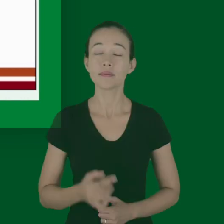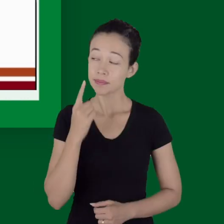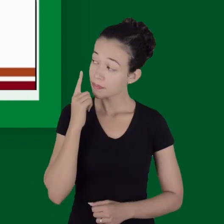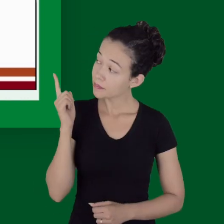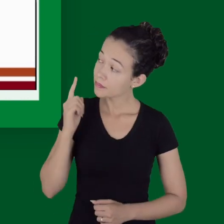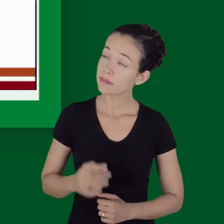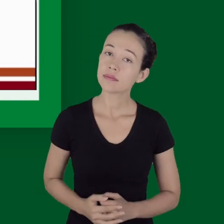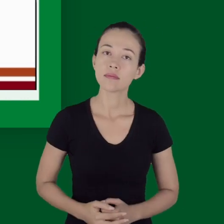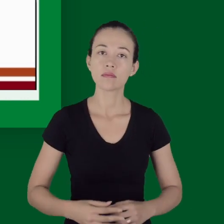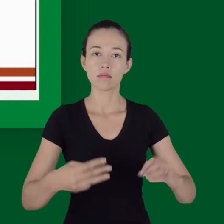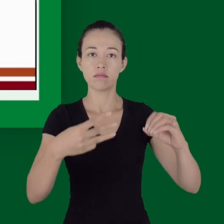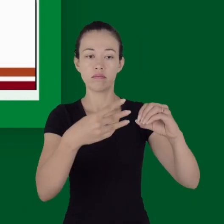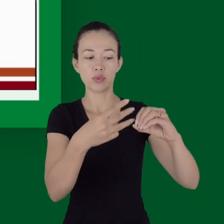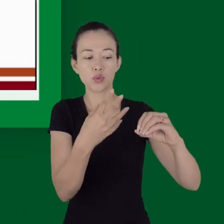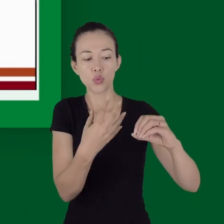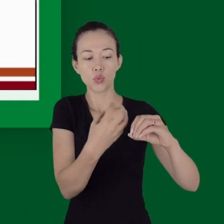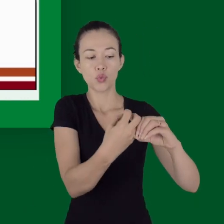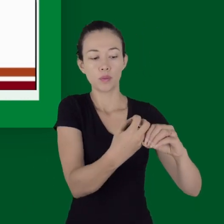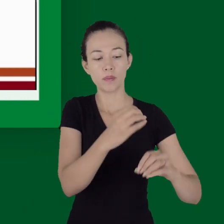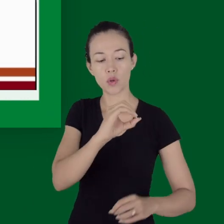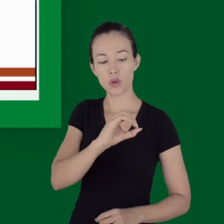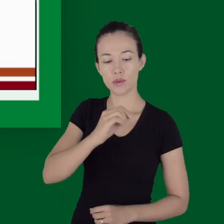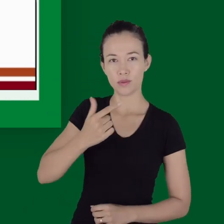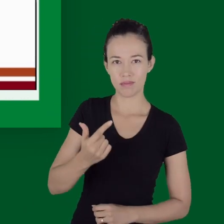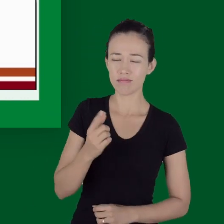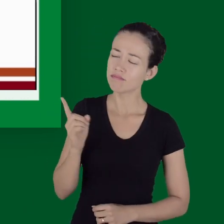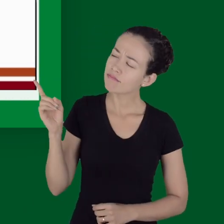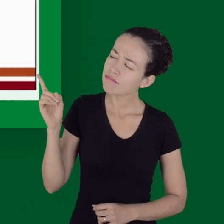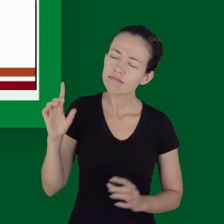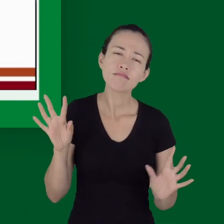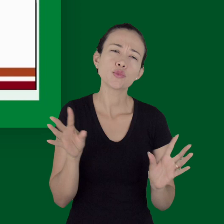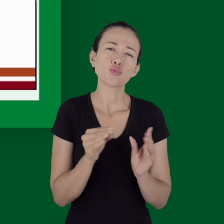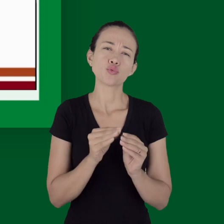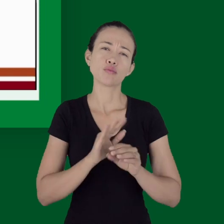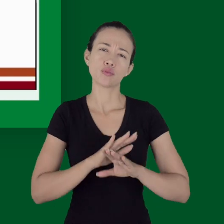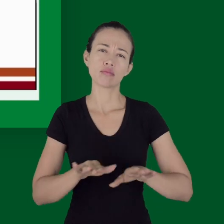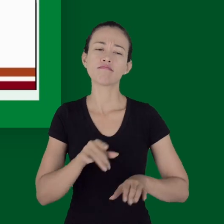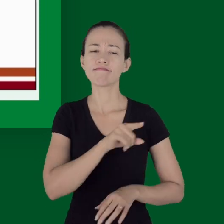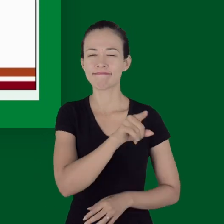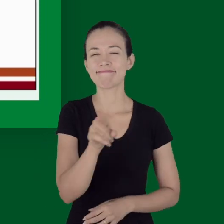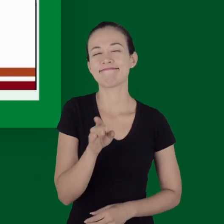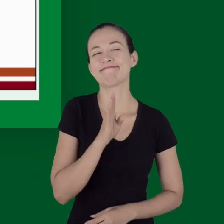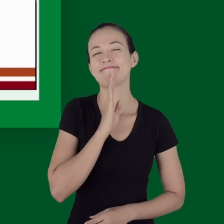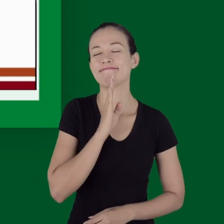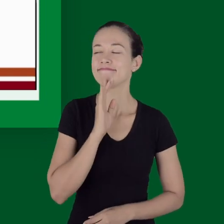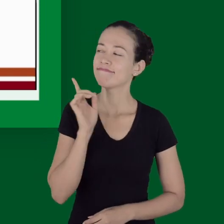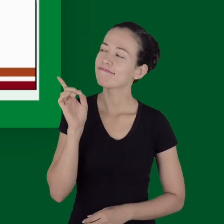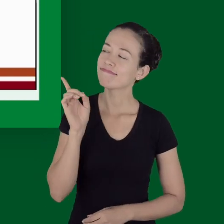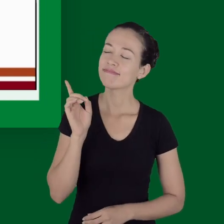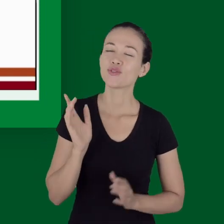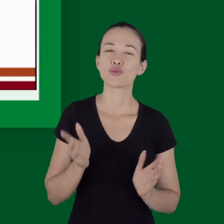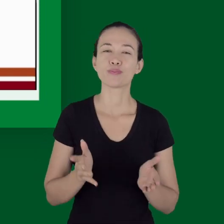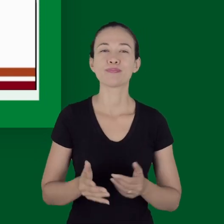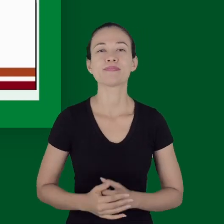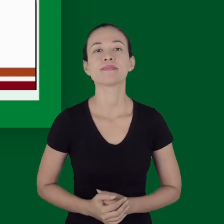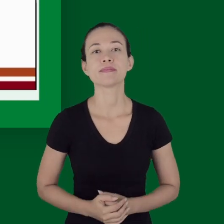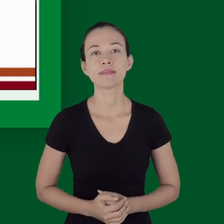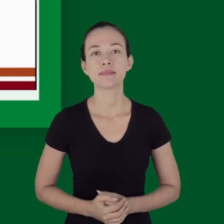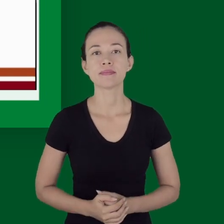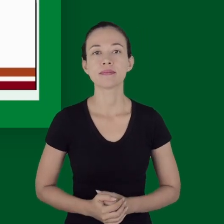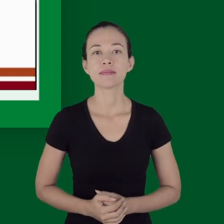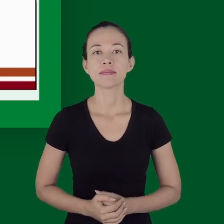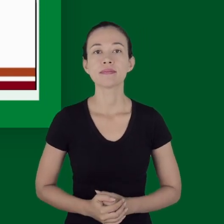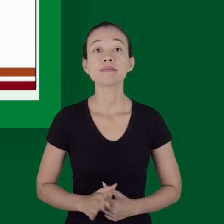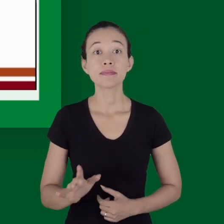Falando um pouco aqui sobre oxigenação celular, eu trouxe esses slides apenas como uma breve revisão. Esse conceito já é